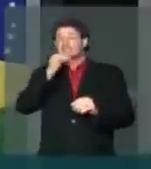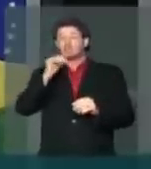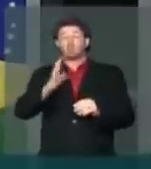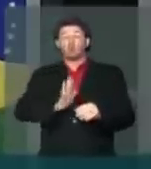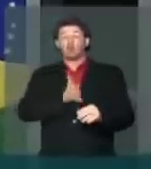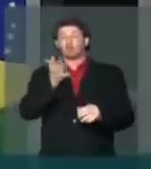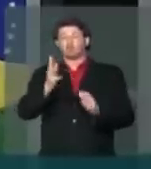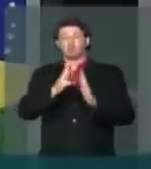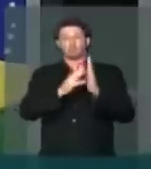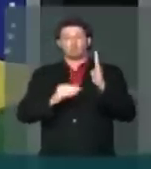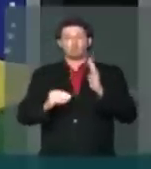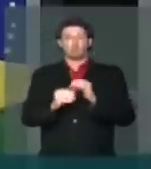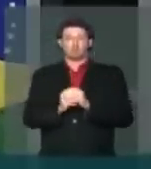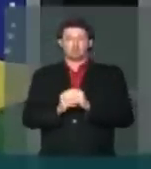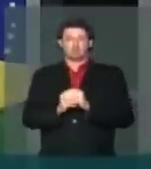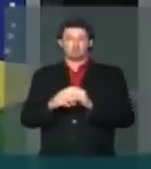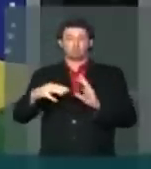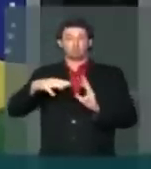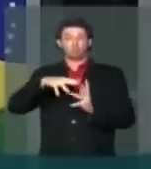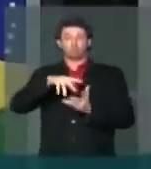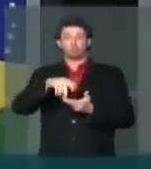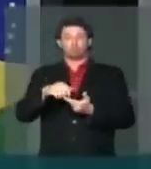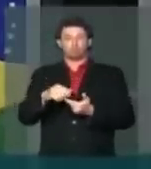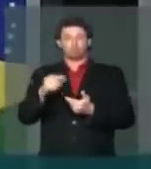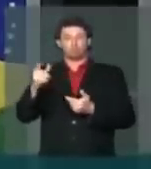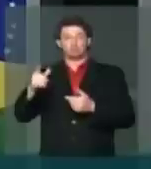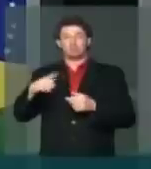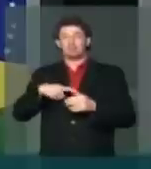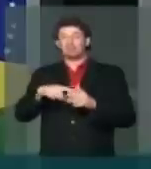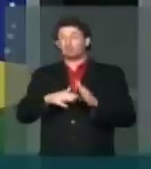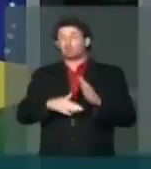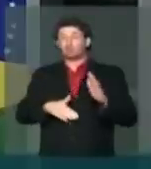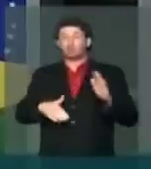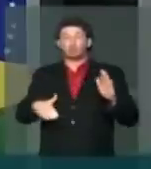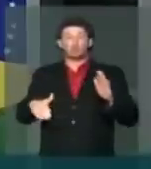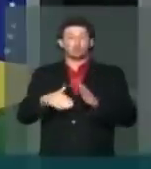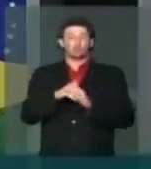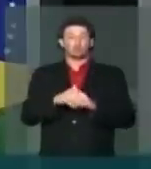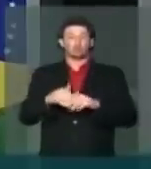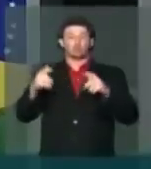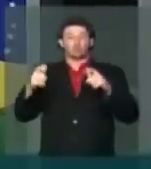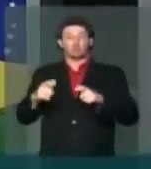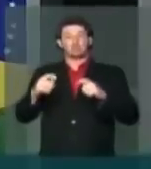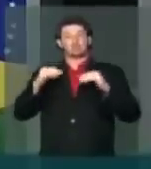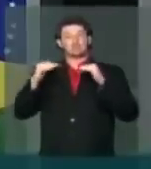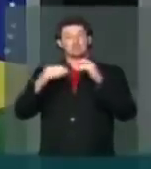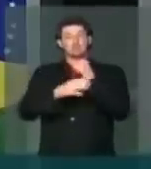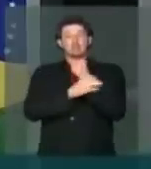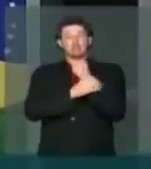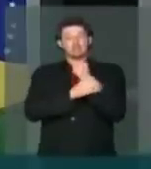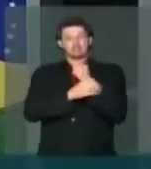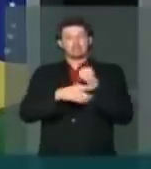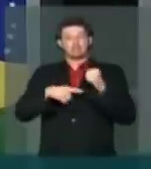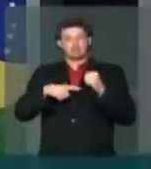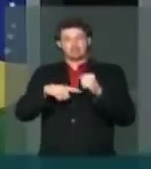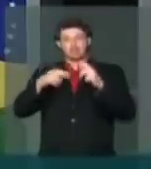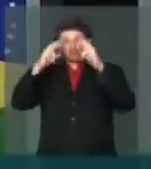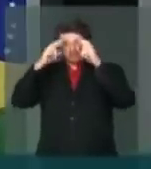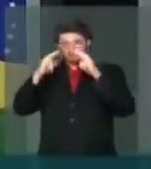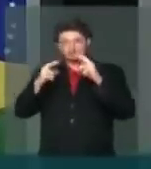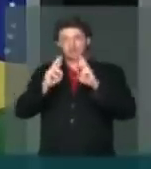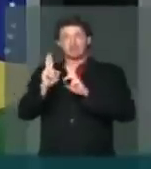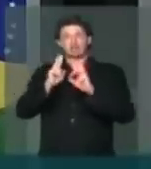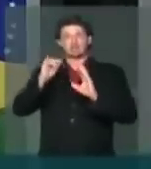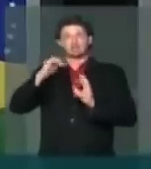A uma região Do planeta Que tinha entrado Em absoluta Área de estabilidade E de respeito Às